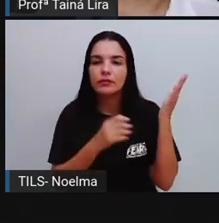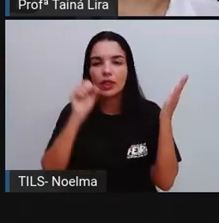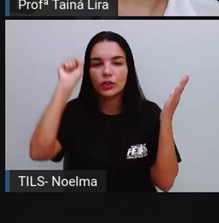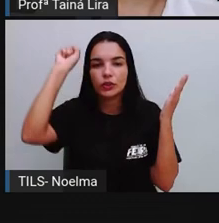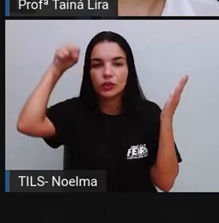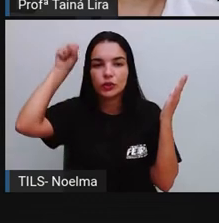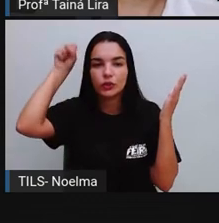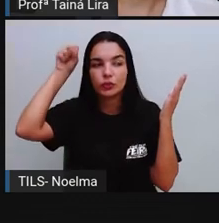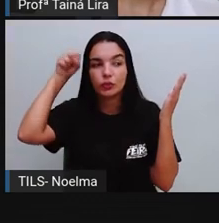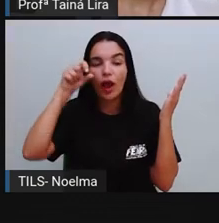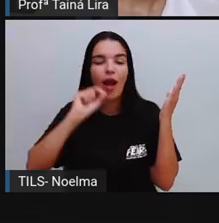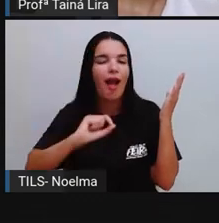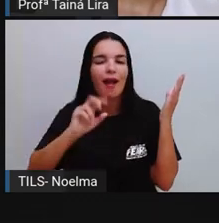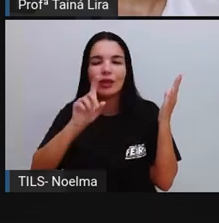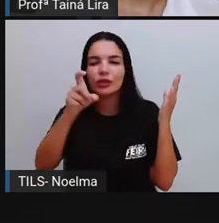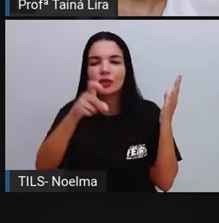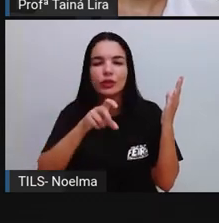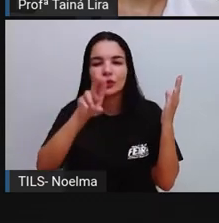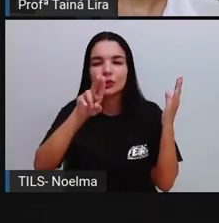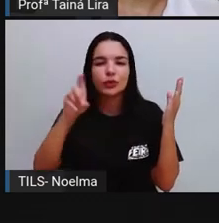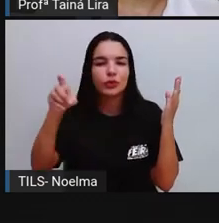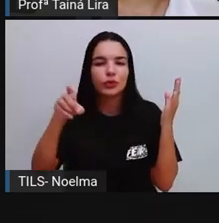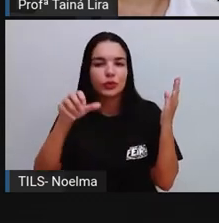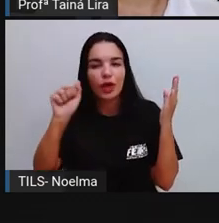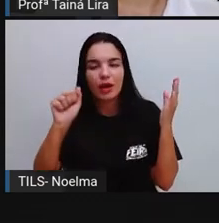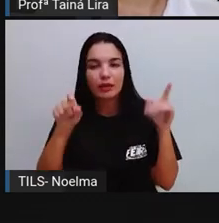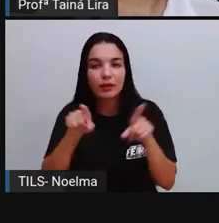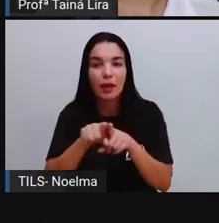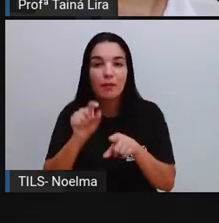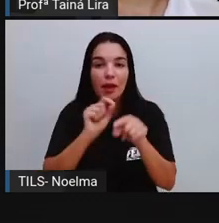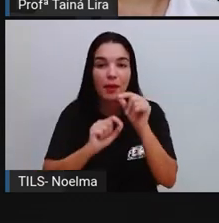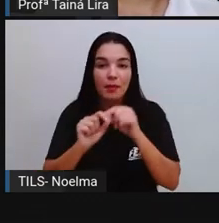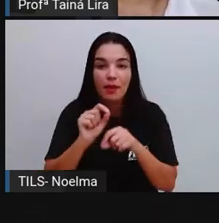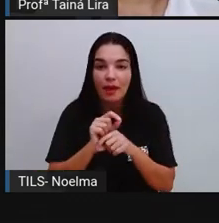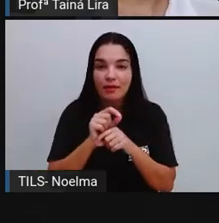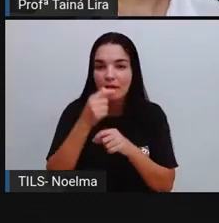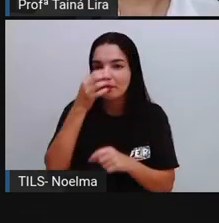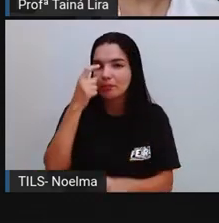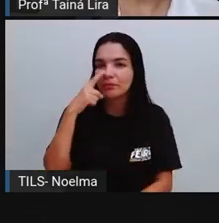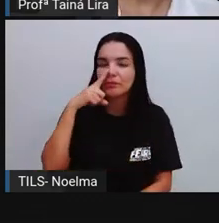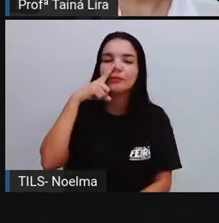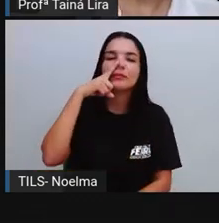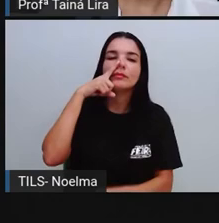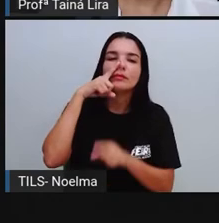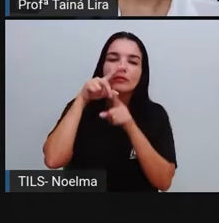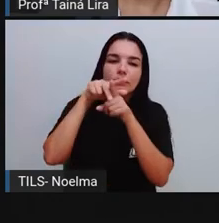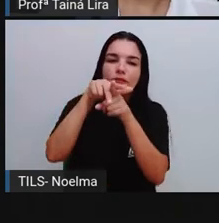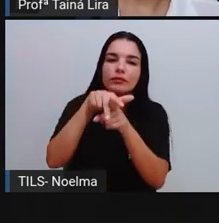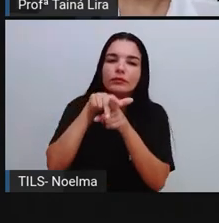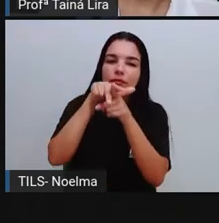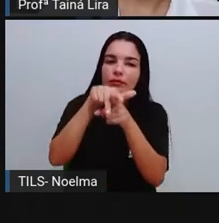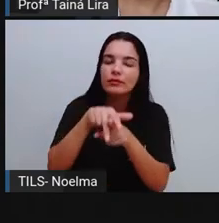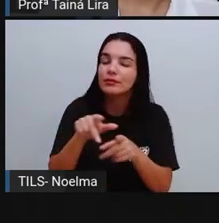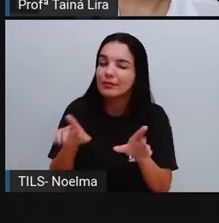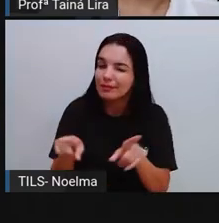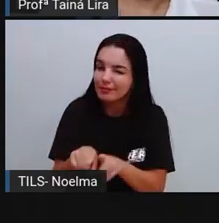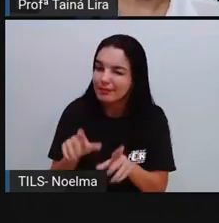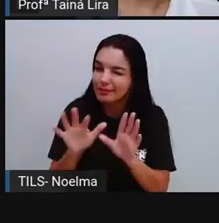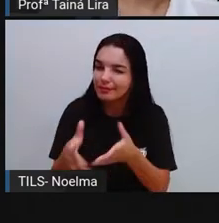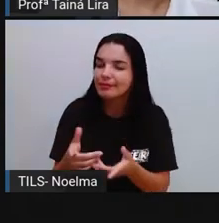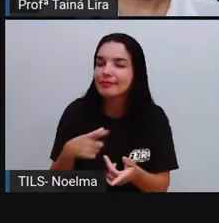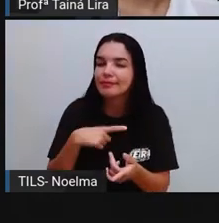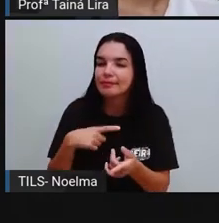Xuxa, Com X, Meio Bruxa, Mais uma palavrinha, Bruxa, Já estava lá na nossa tabela,